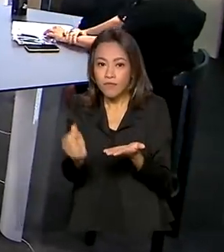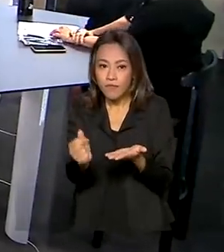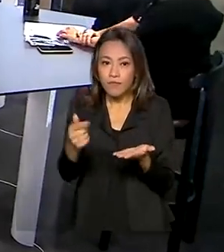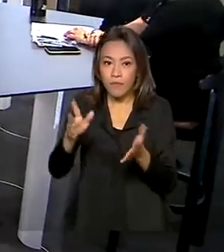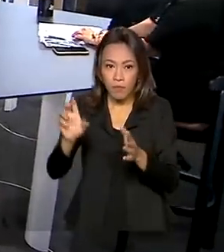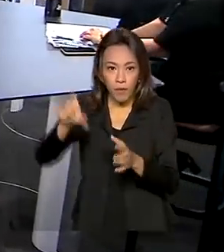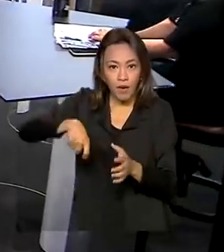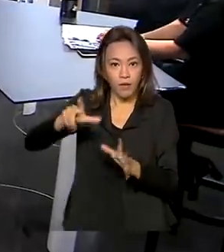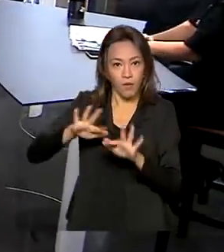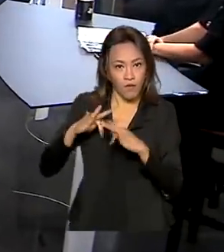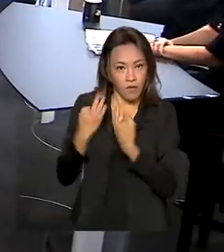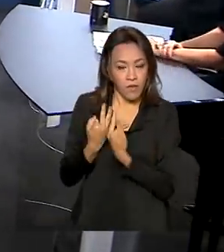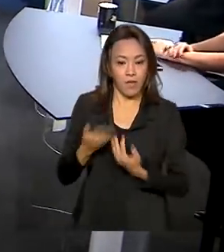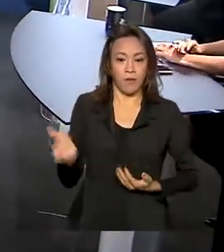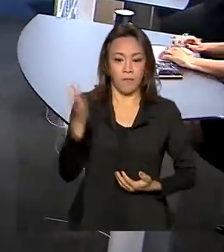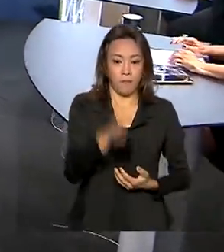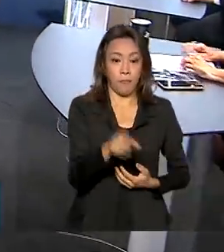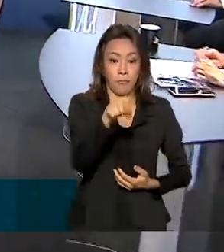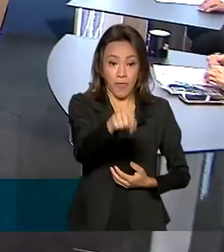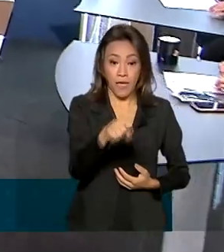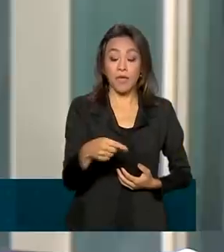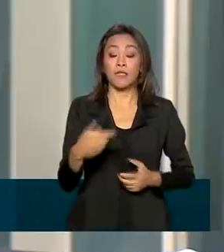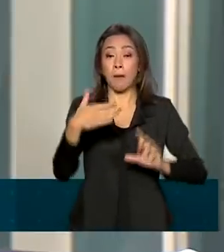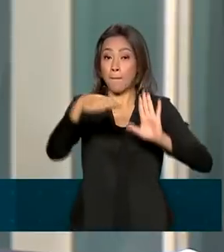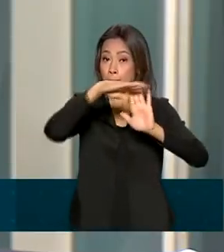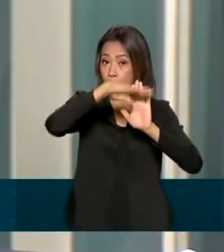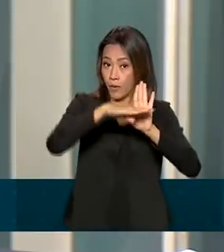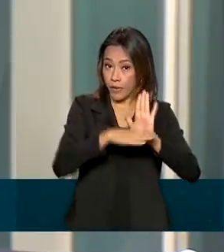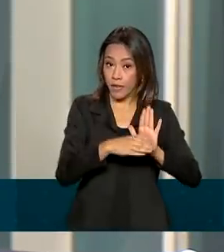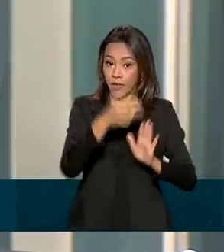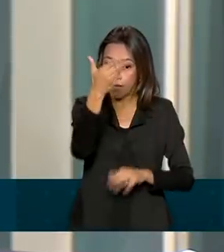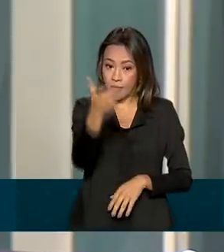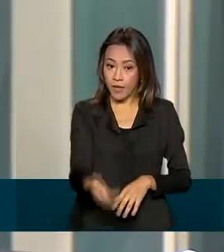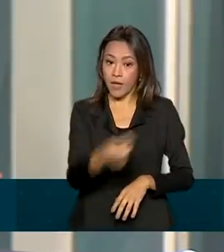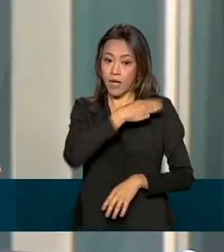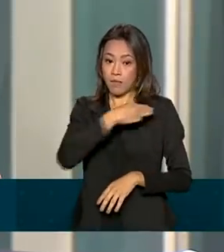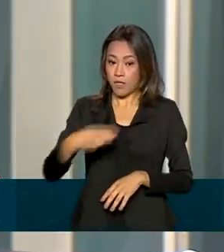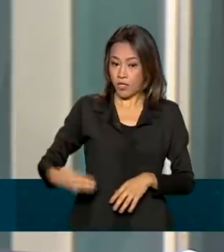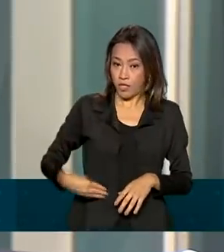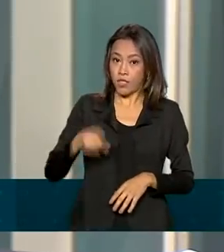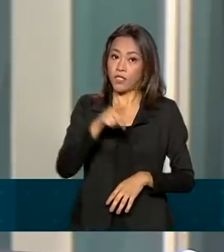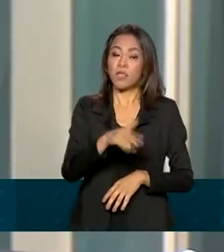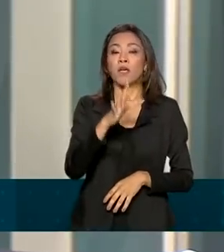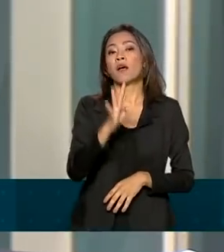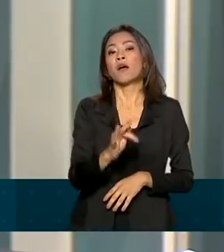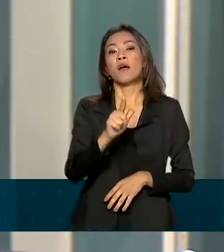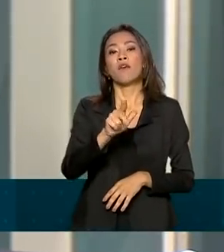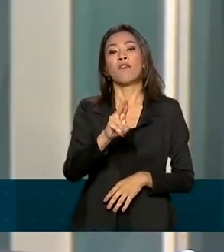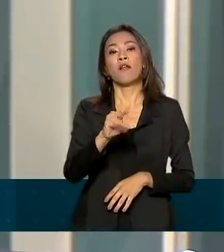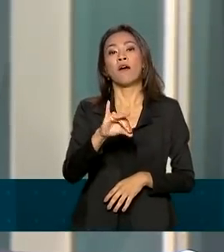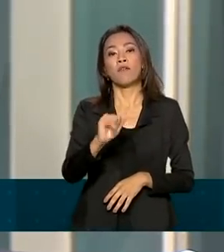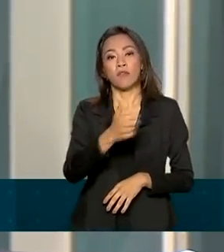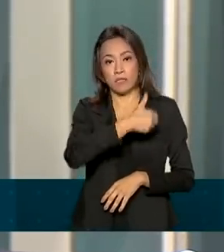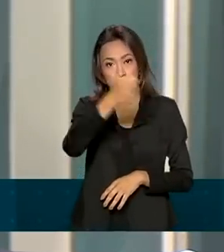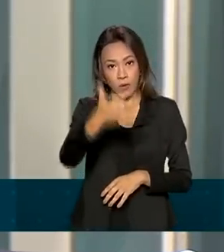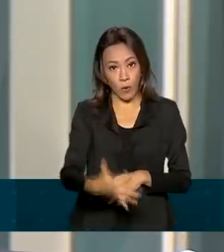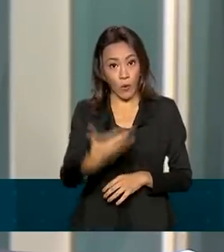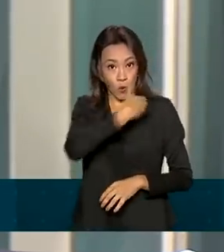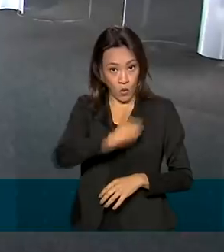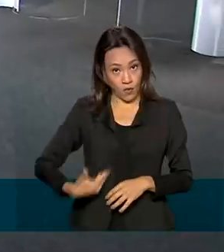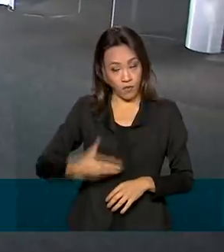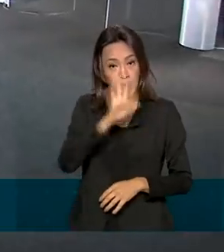Durante a participação no programa Sem Censura, a ministra Flávia Arruda afirmou que o governo federal tem